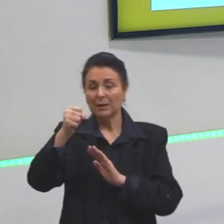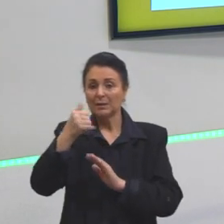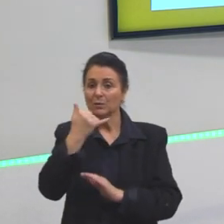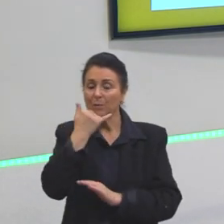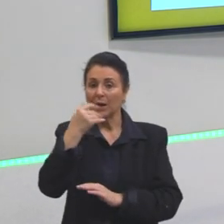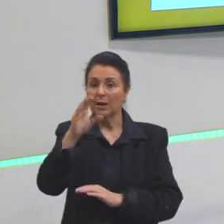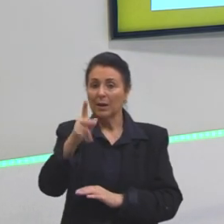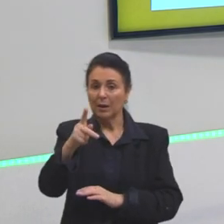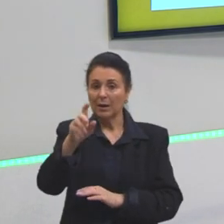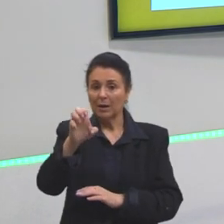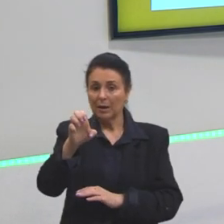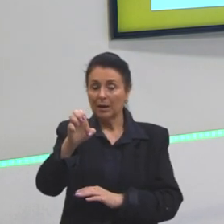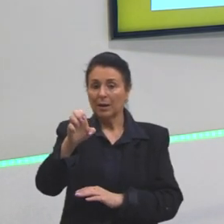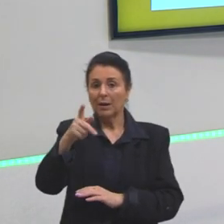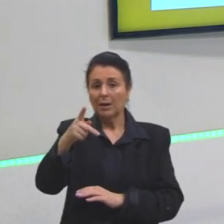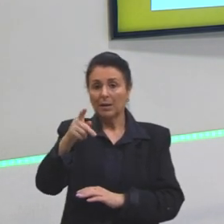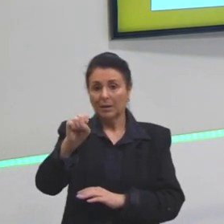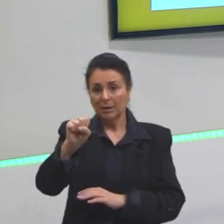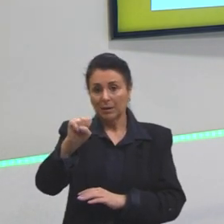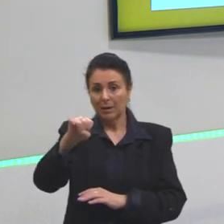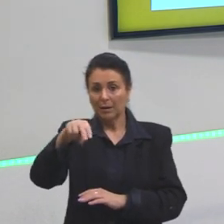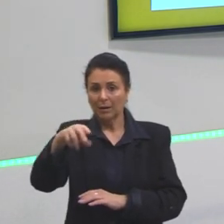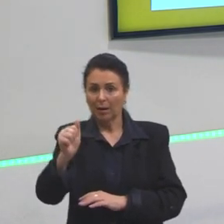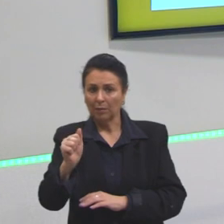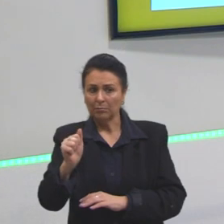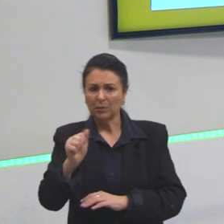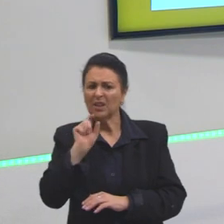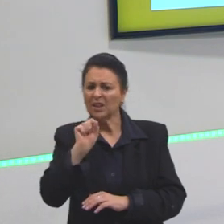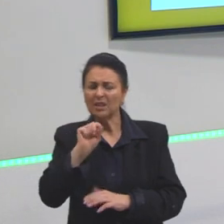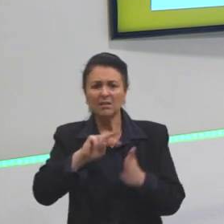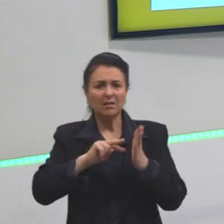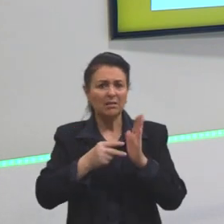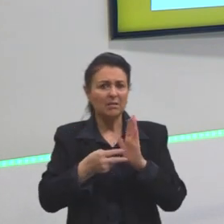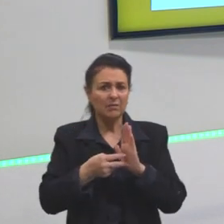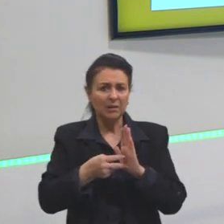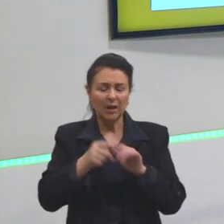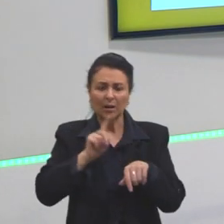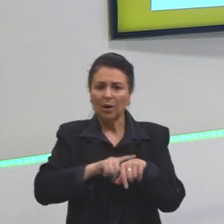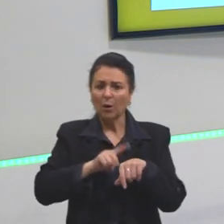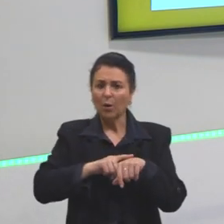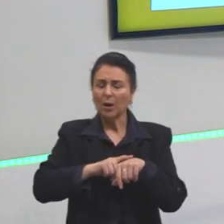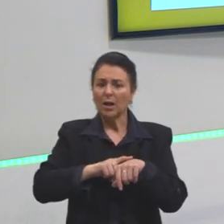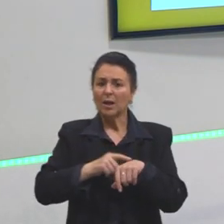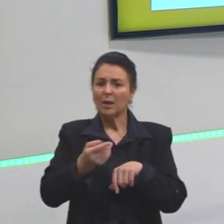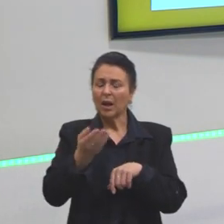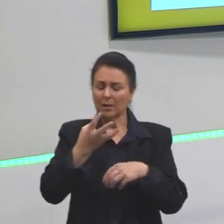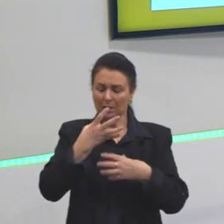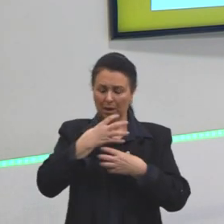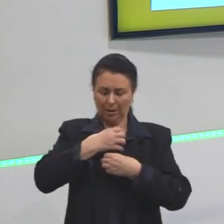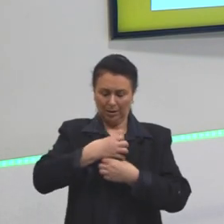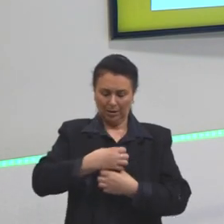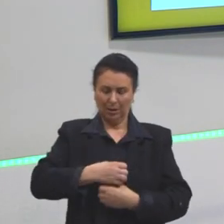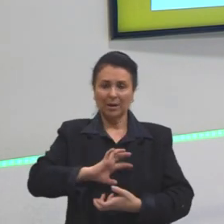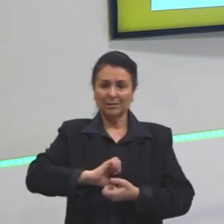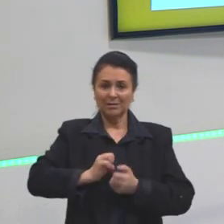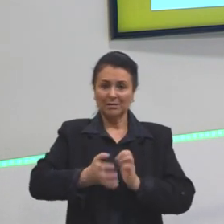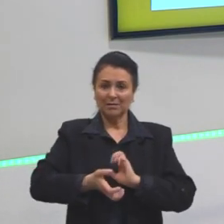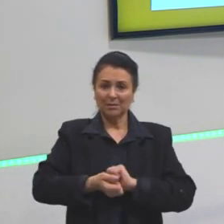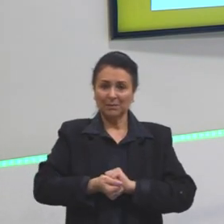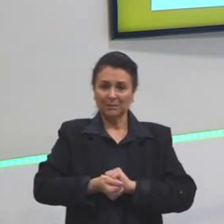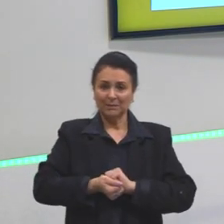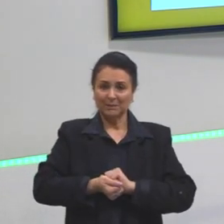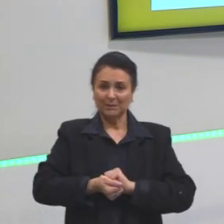serve. Então, se tu saber o que a pepsina serve na digestão, se tu saber a quem interpretar o quadro, beleza, matou a charada.